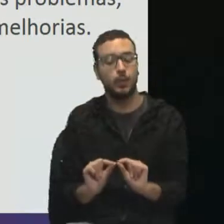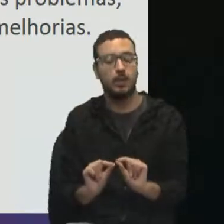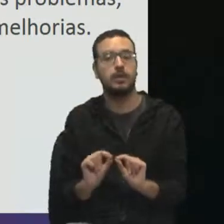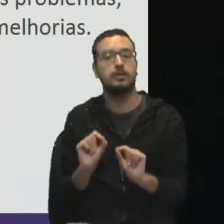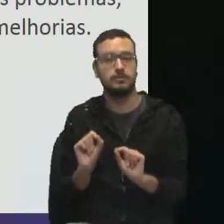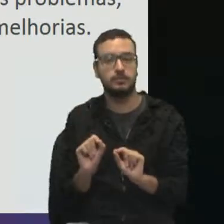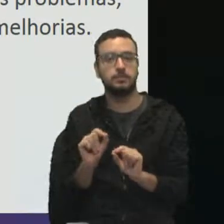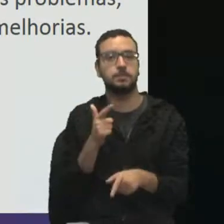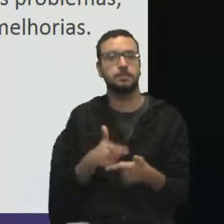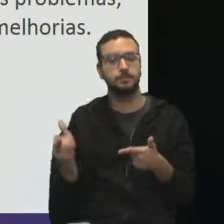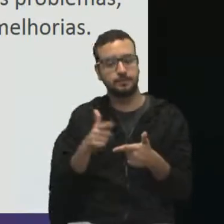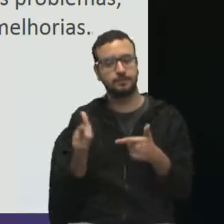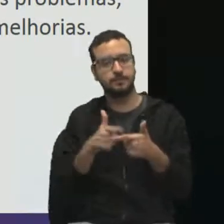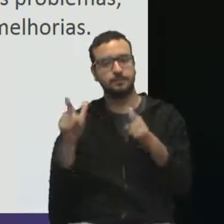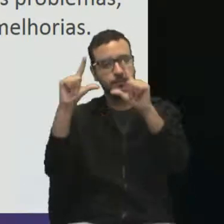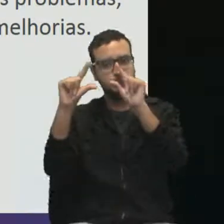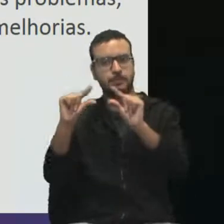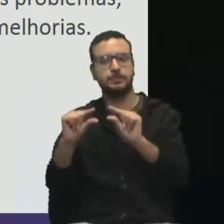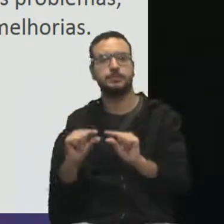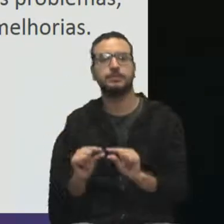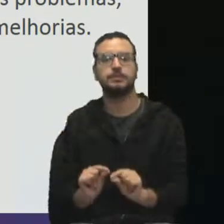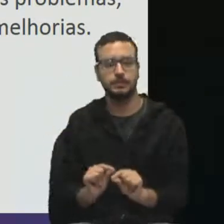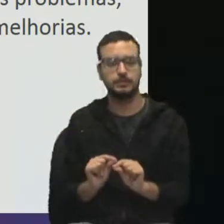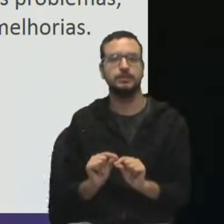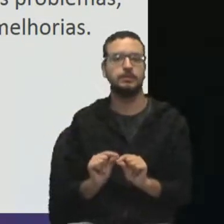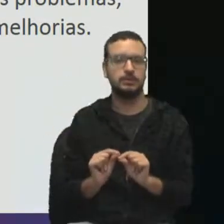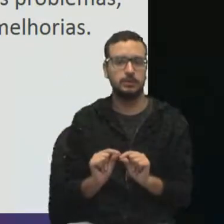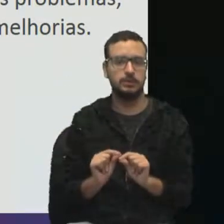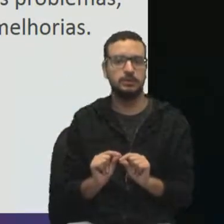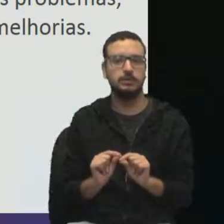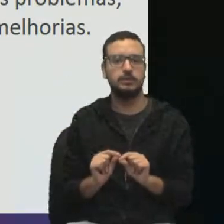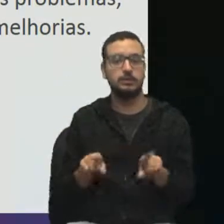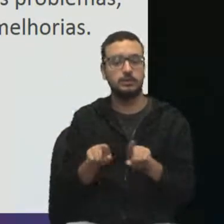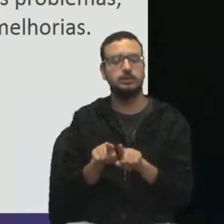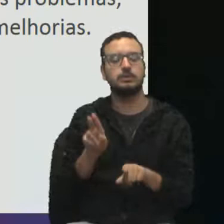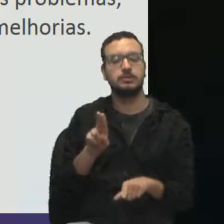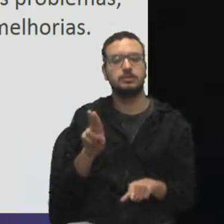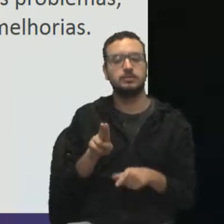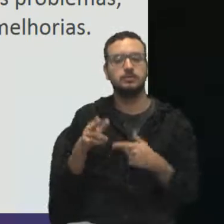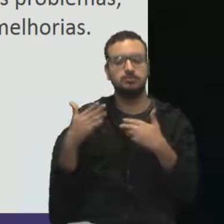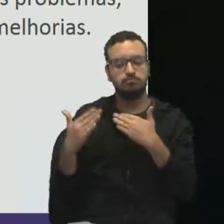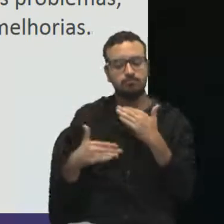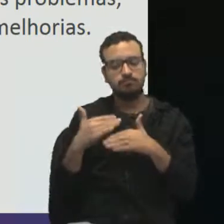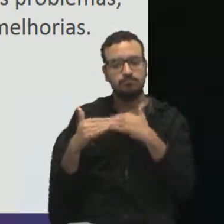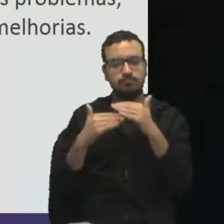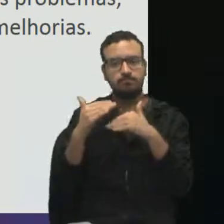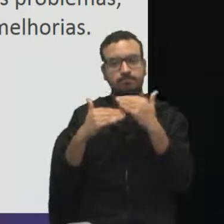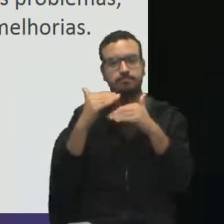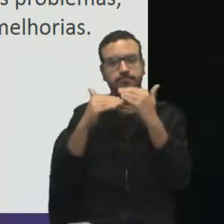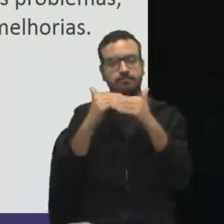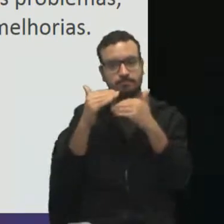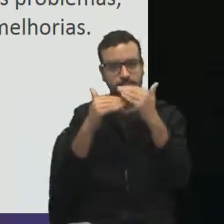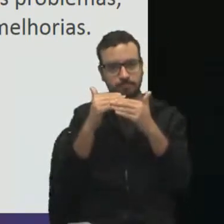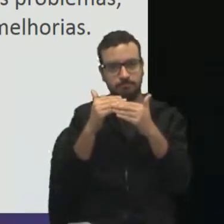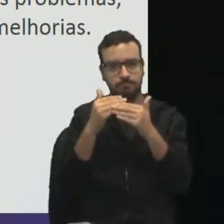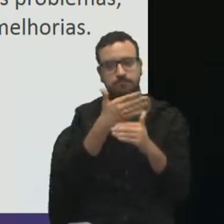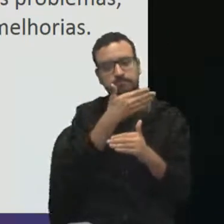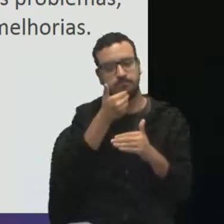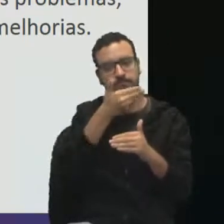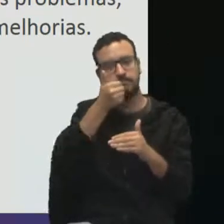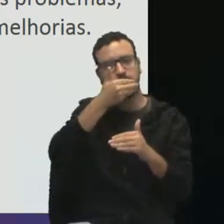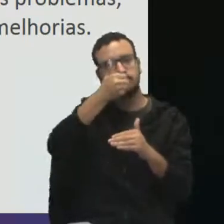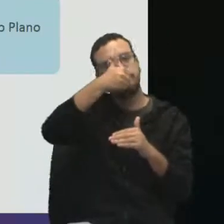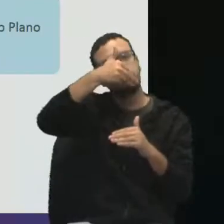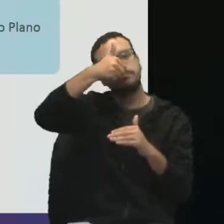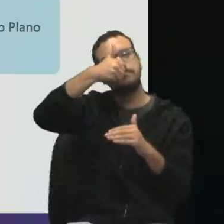os problemas e trazendo com ele um processo aí de melhoria contínua, continuamente melhorar o nosso